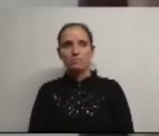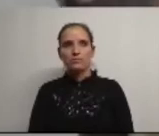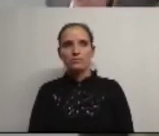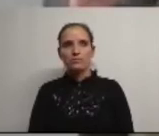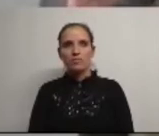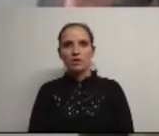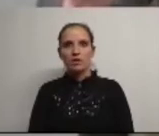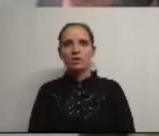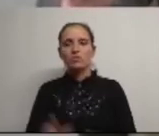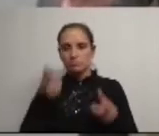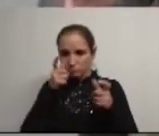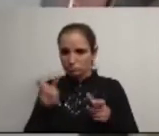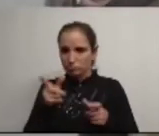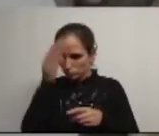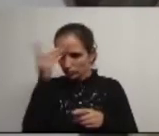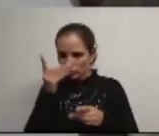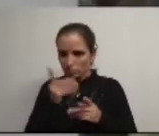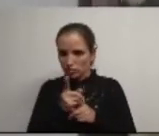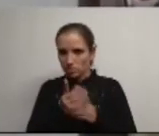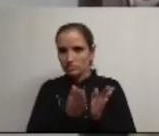vai gerir as carreiras dos professores